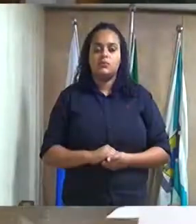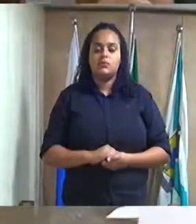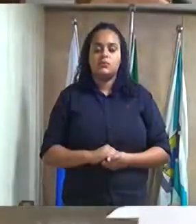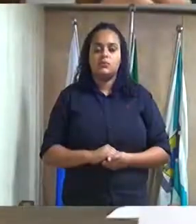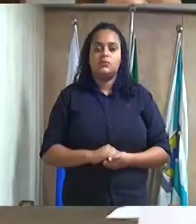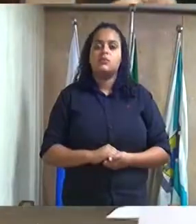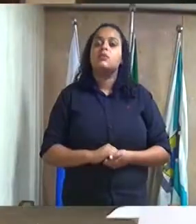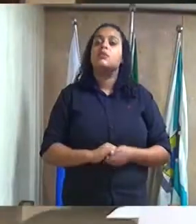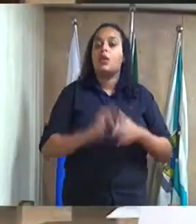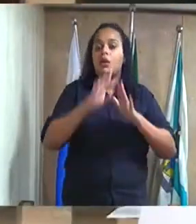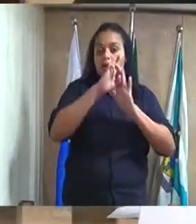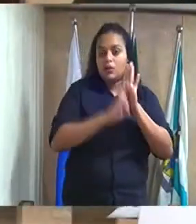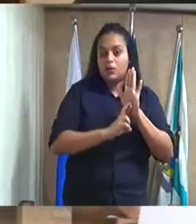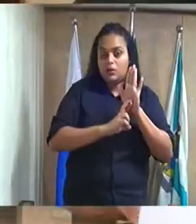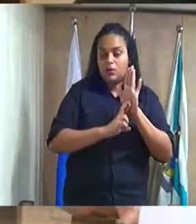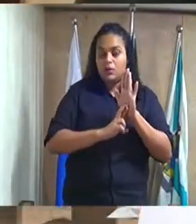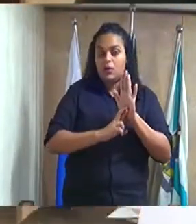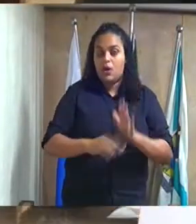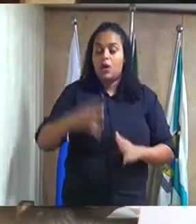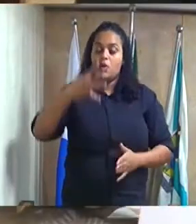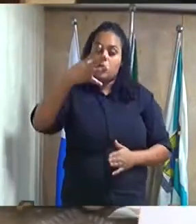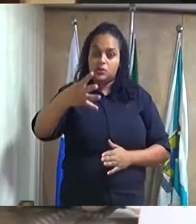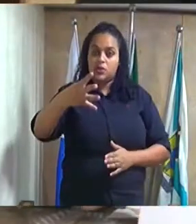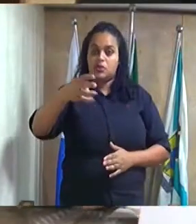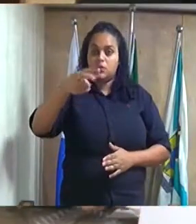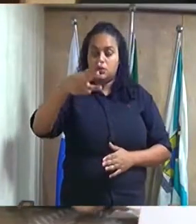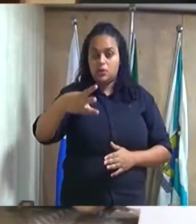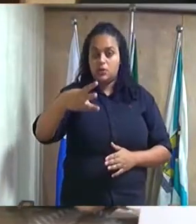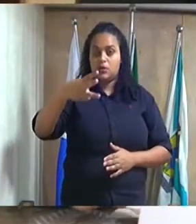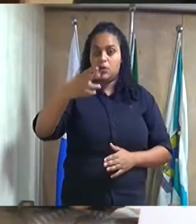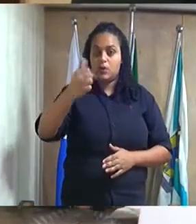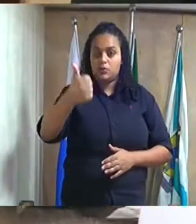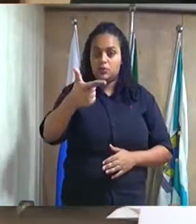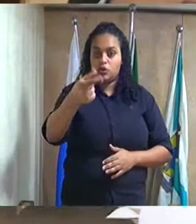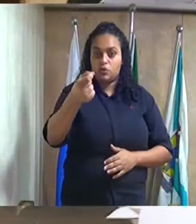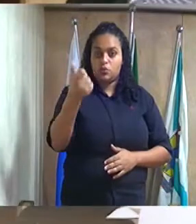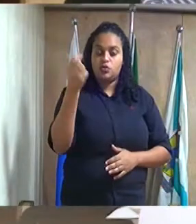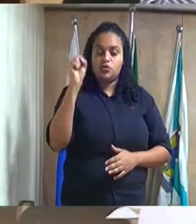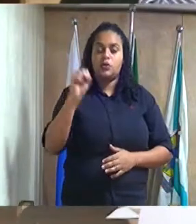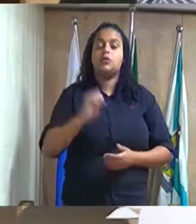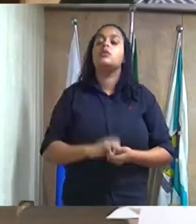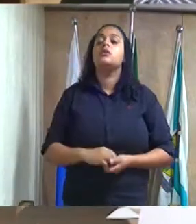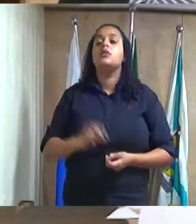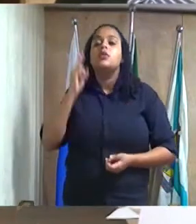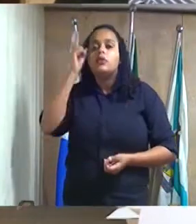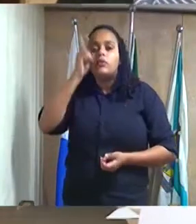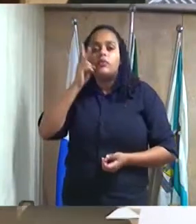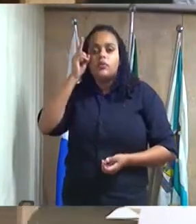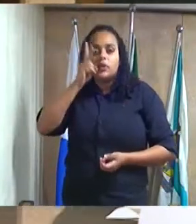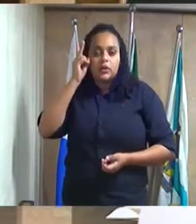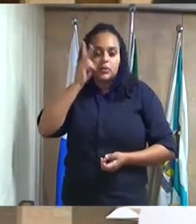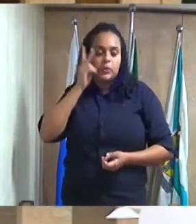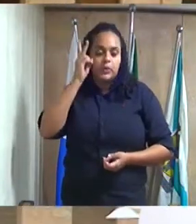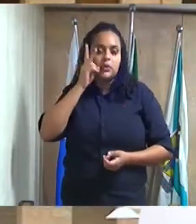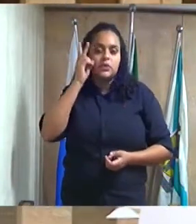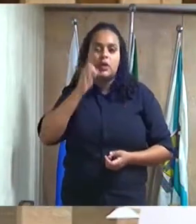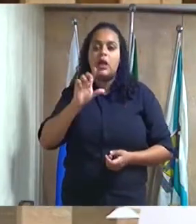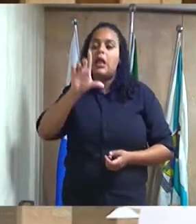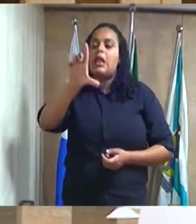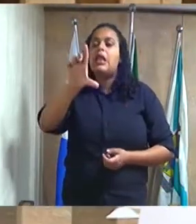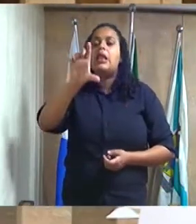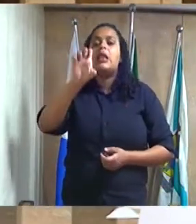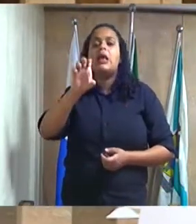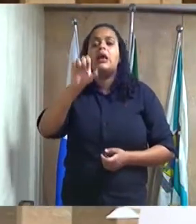Requerimento número 451-2018 da excelentíssima senhora vereadora Leide